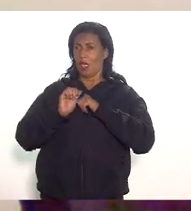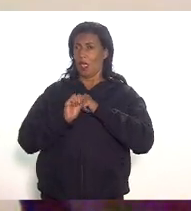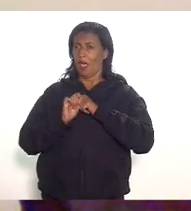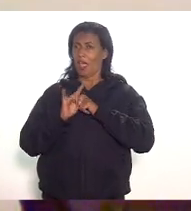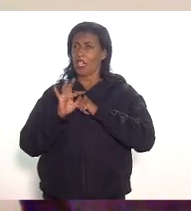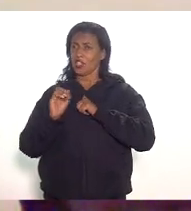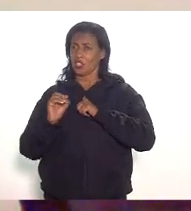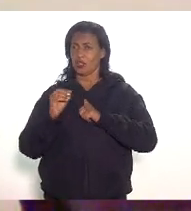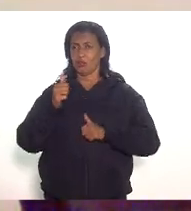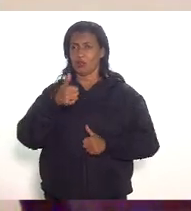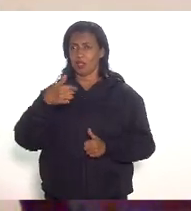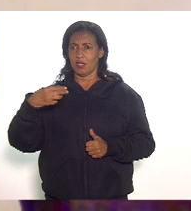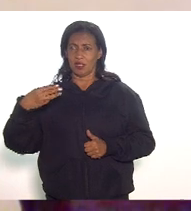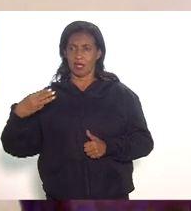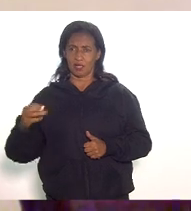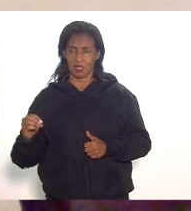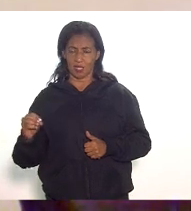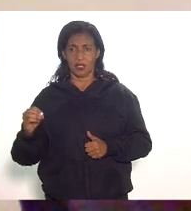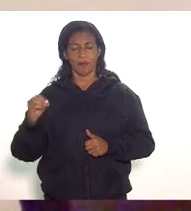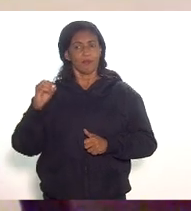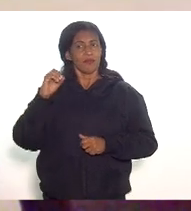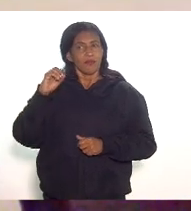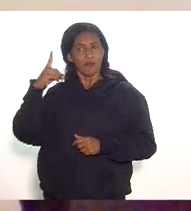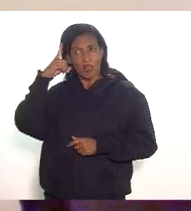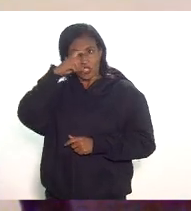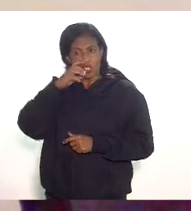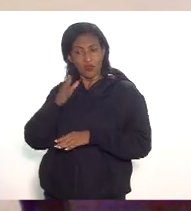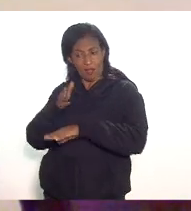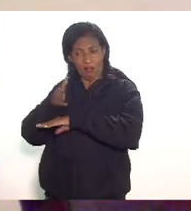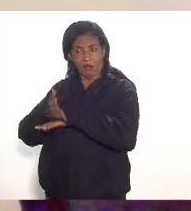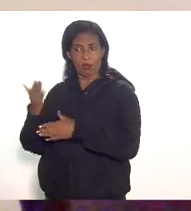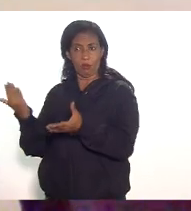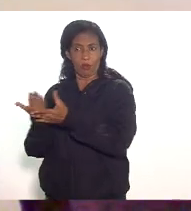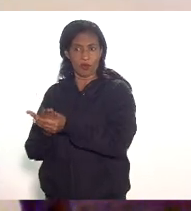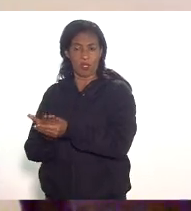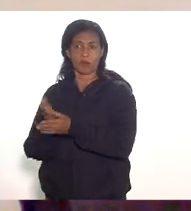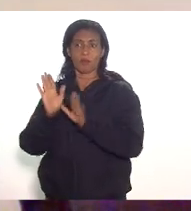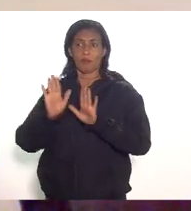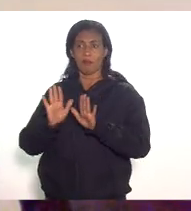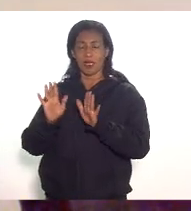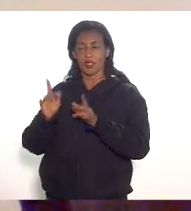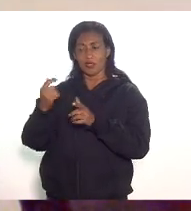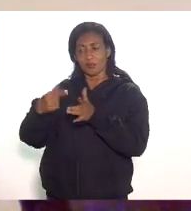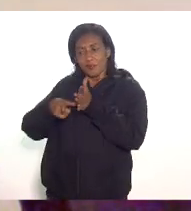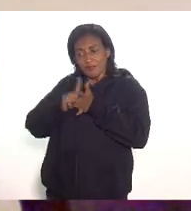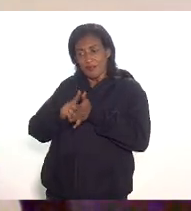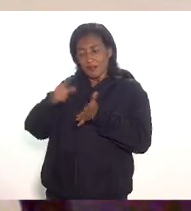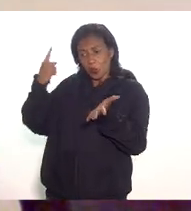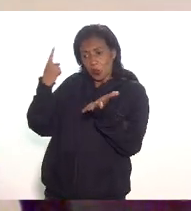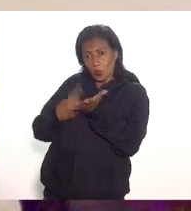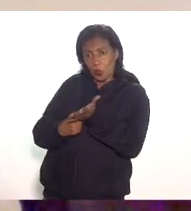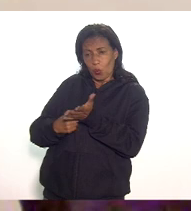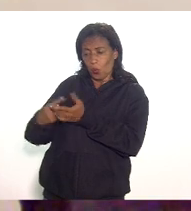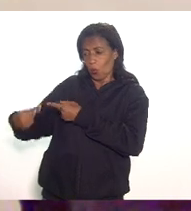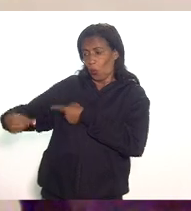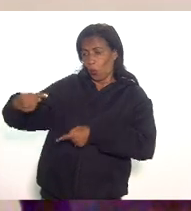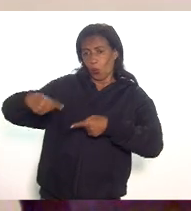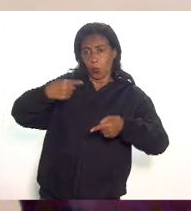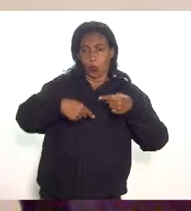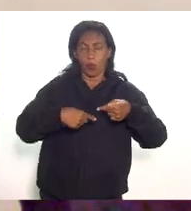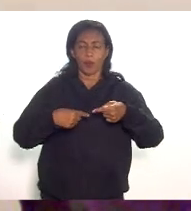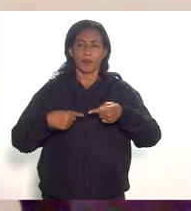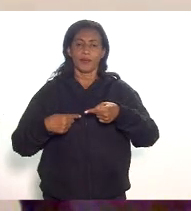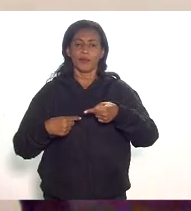vai sim entrar com a representação de inconstitucionalidade mas além disso tem que ter os impactos na concorrência tem que ser